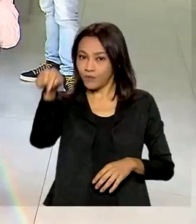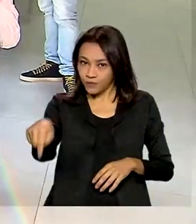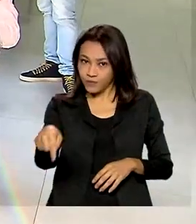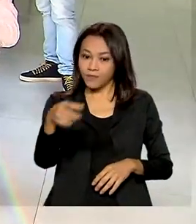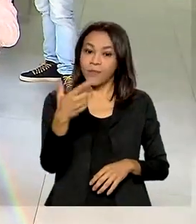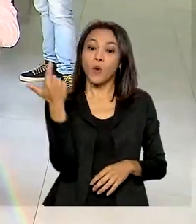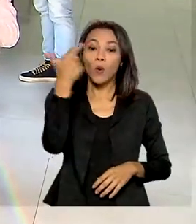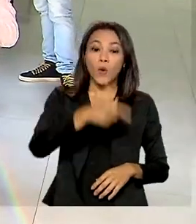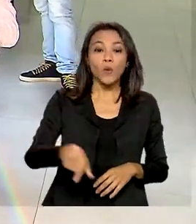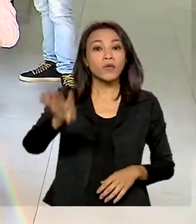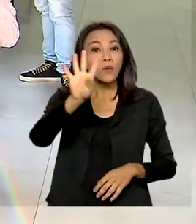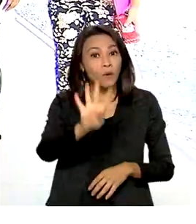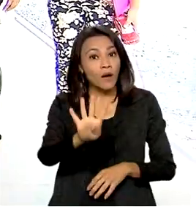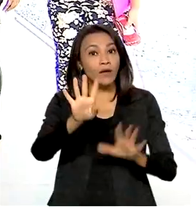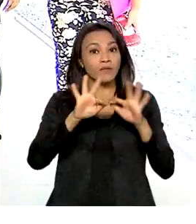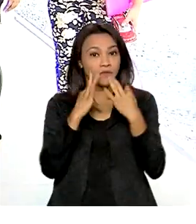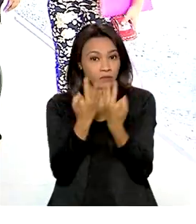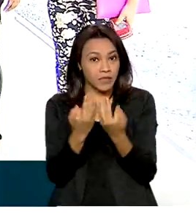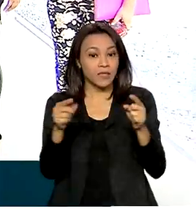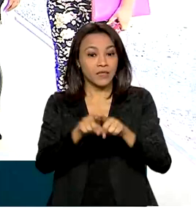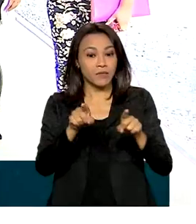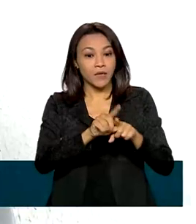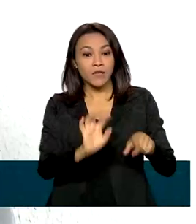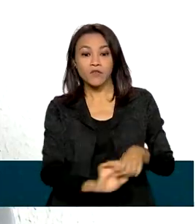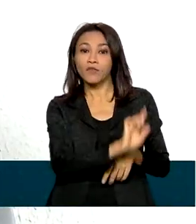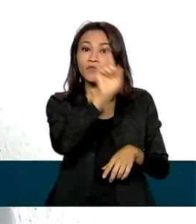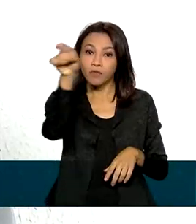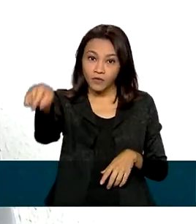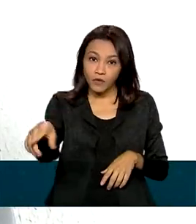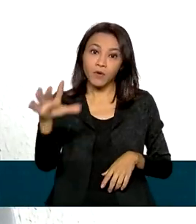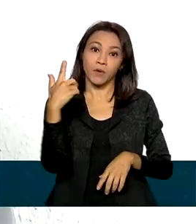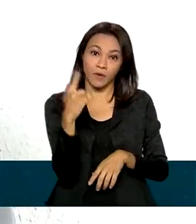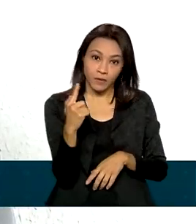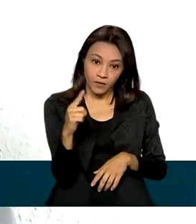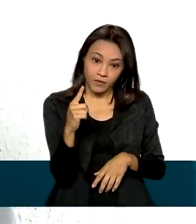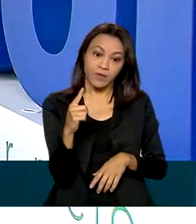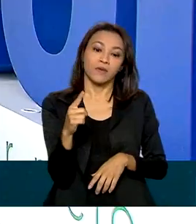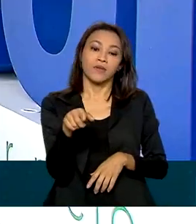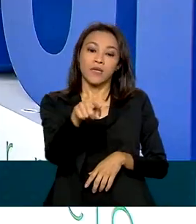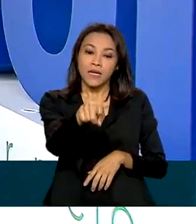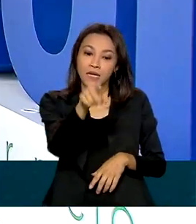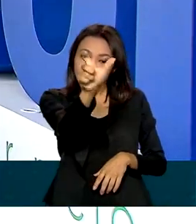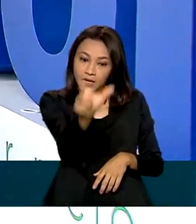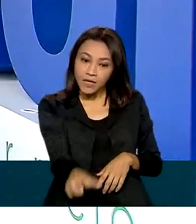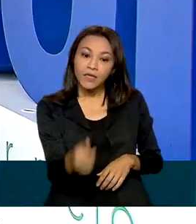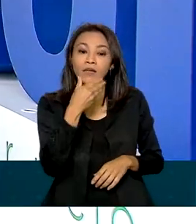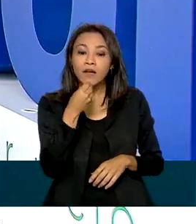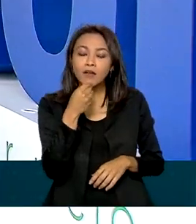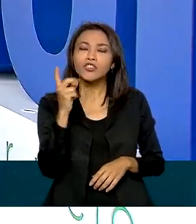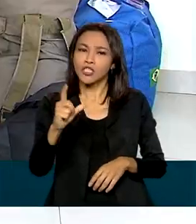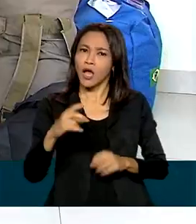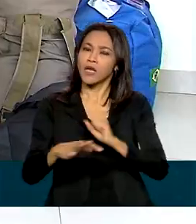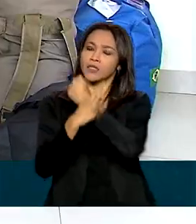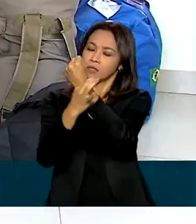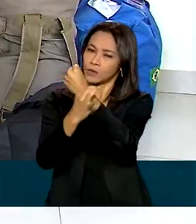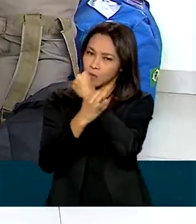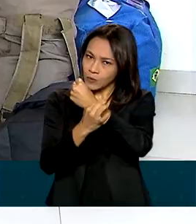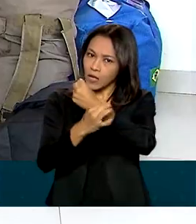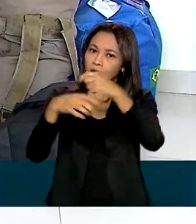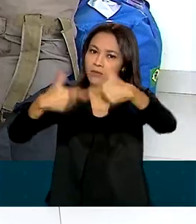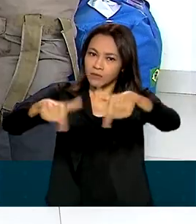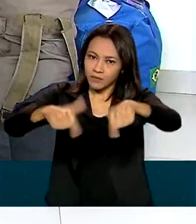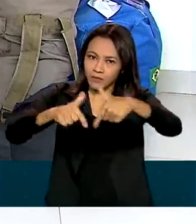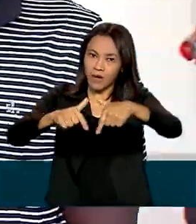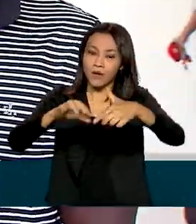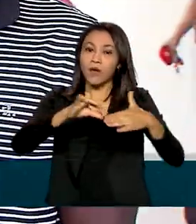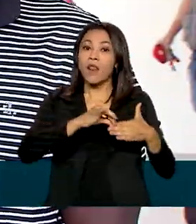Outras quatro famílias embarcaram para Goiânia. O padeiro Jonathan, já com o emprego garantido, leva ainda na